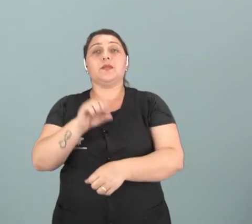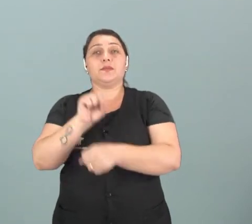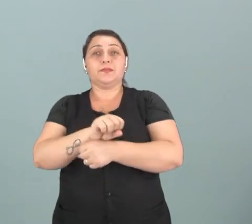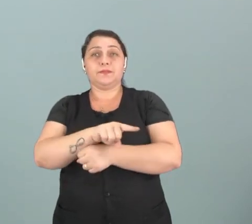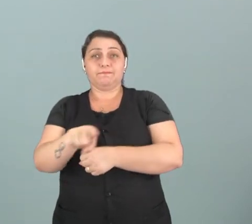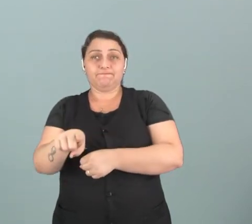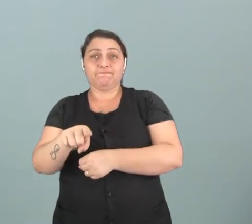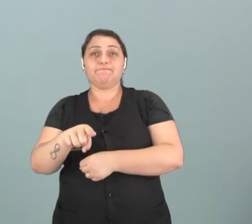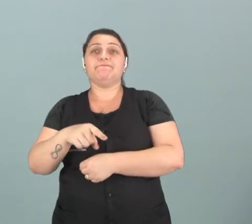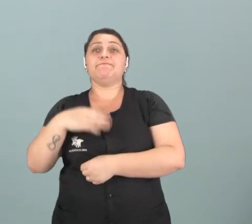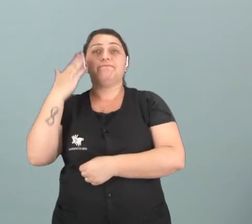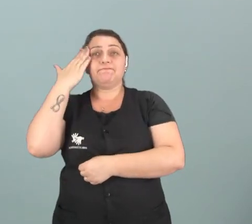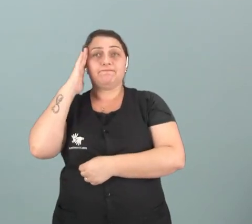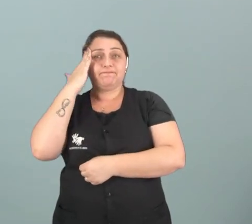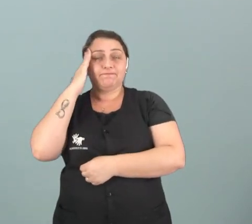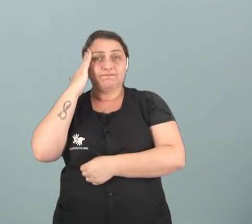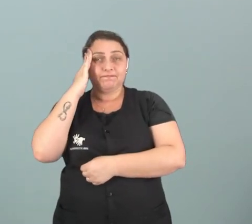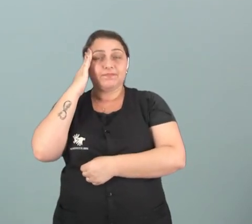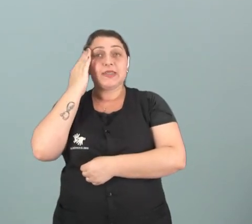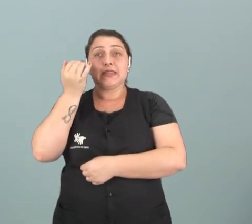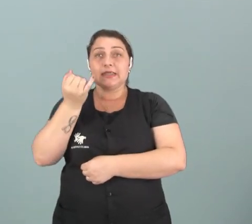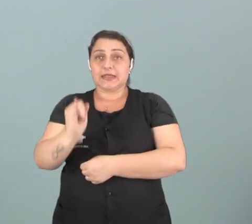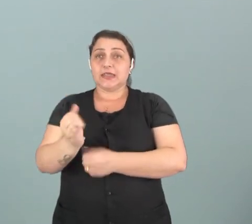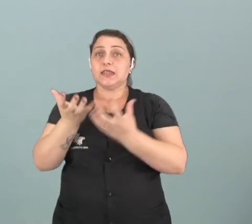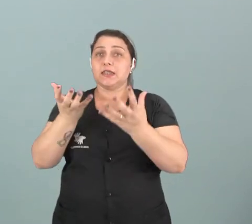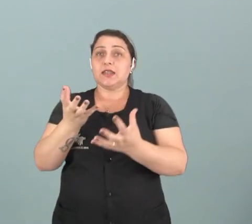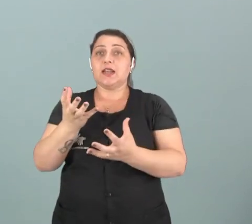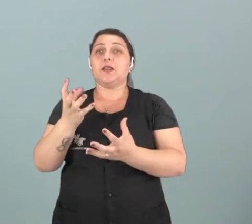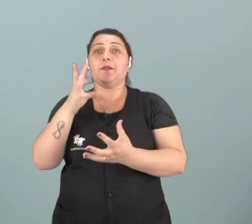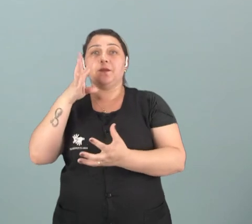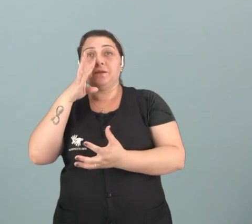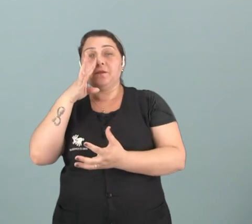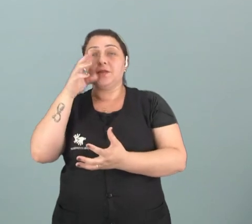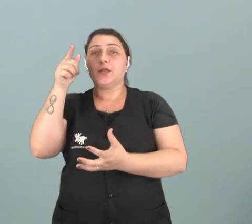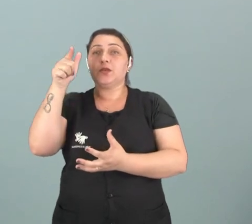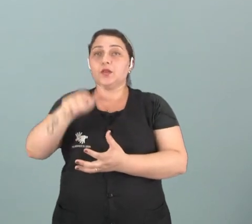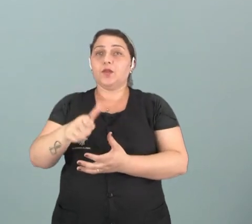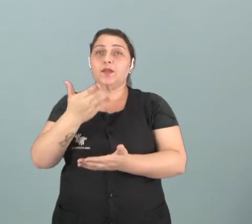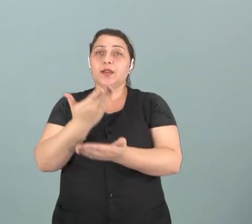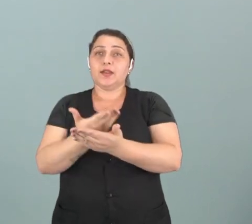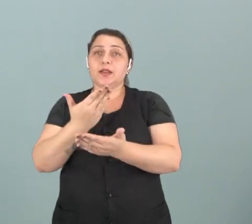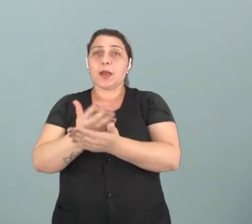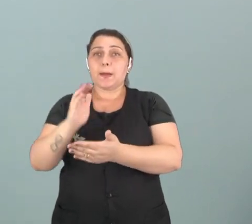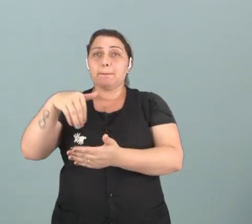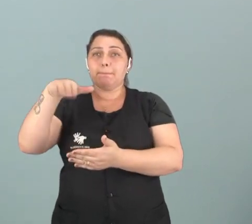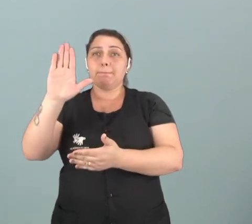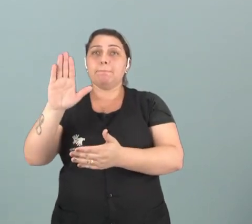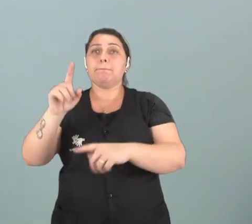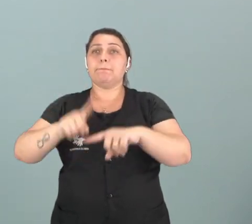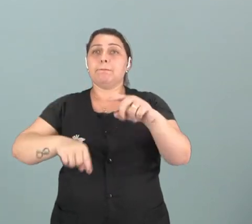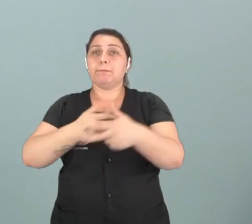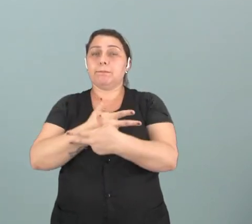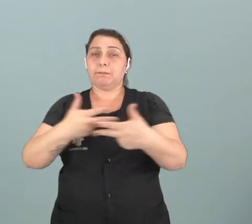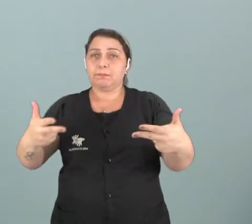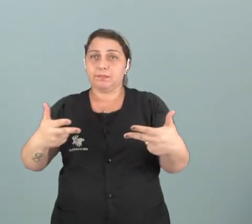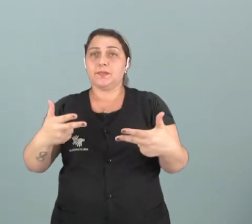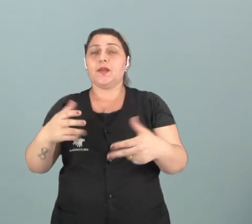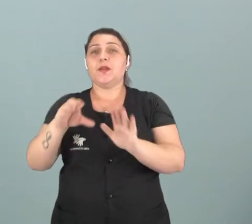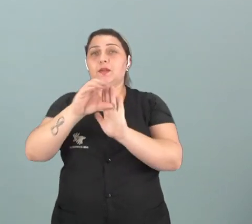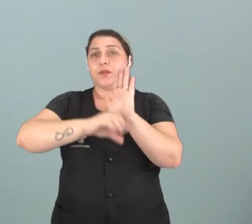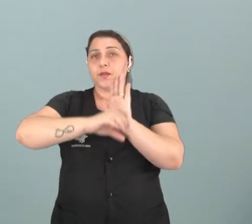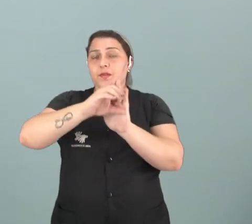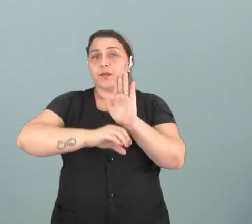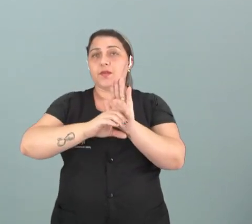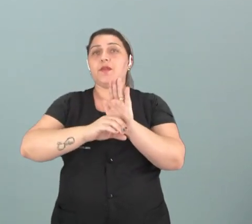espero que vocês tenham compreendido. Se vocês quiserem acessar novamente essa aula e mais materiais relacionados a esse